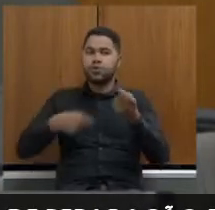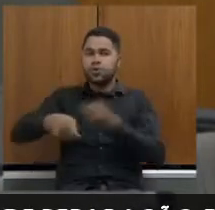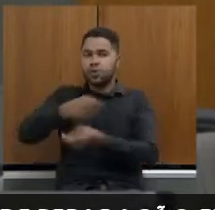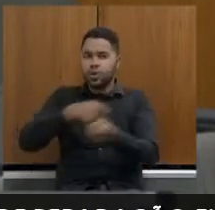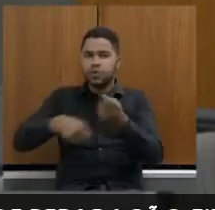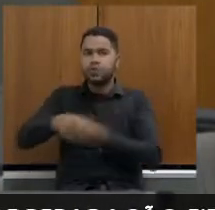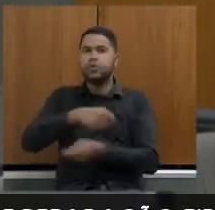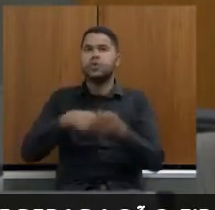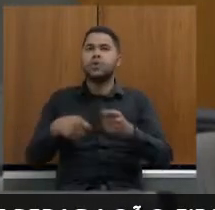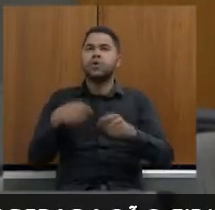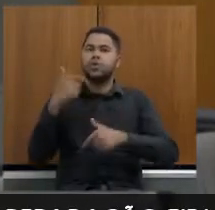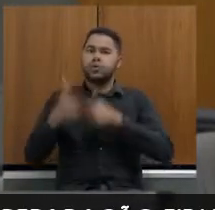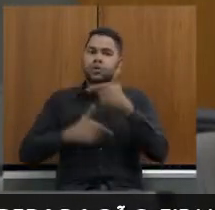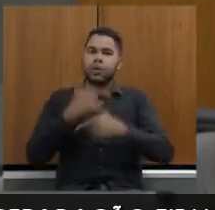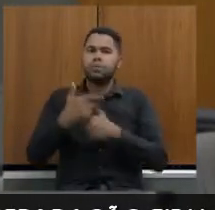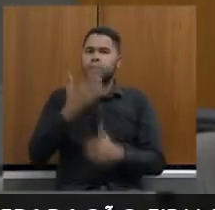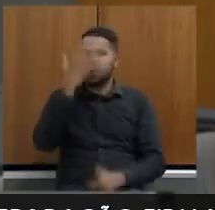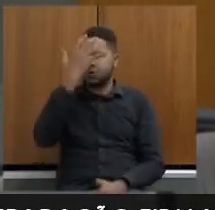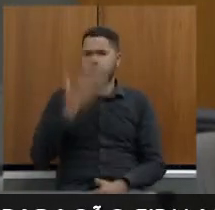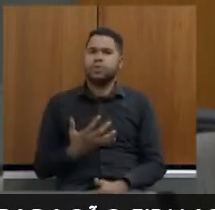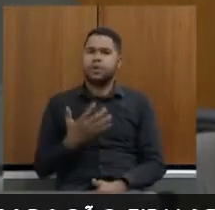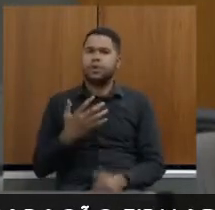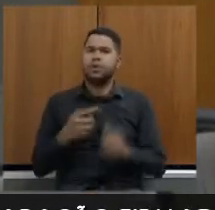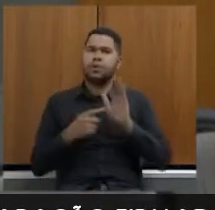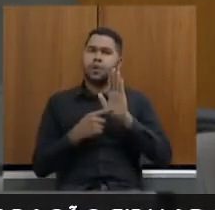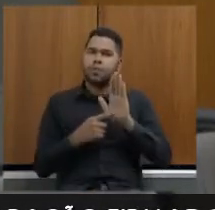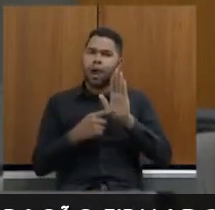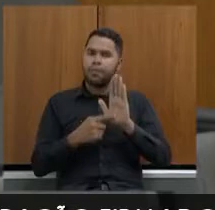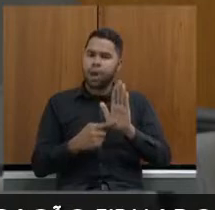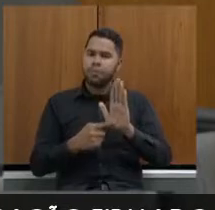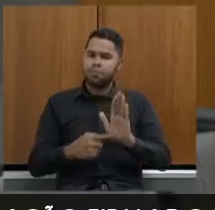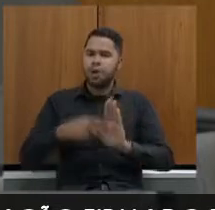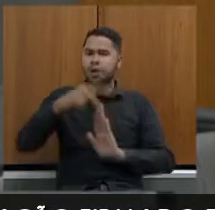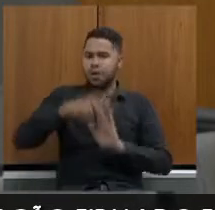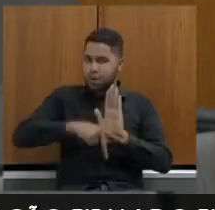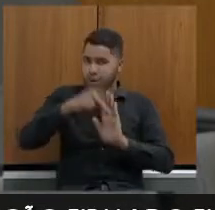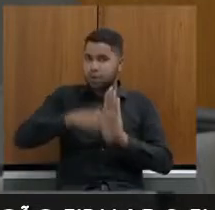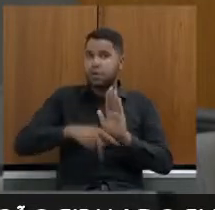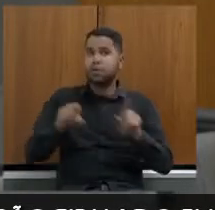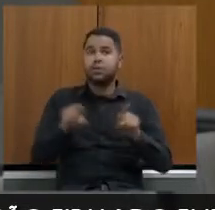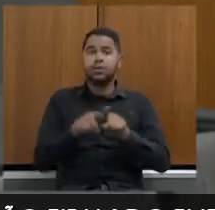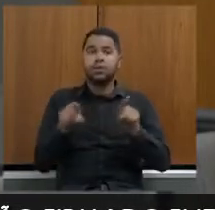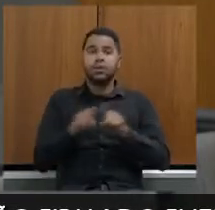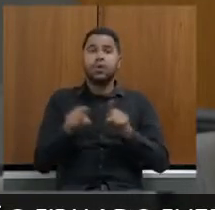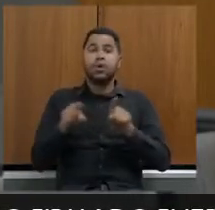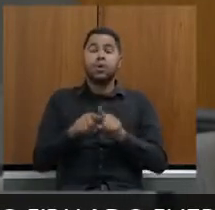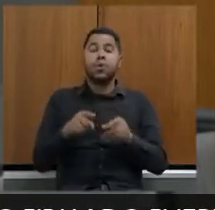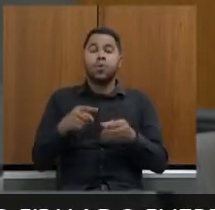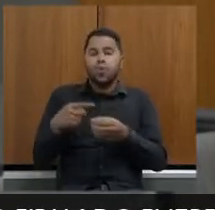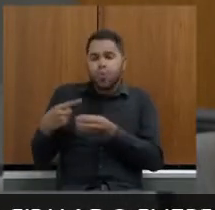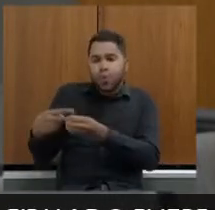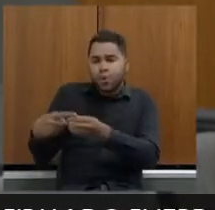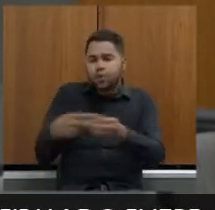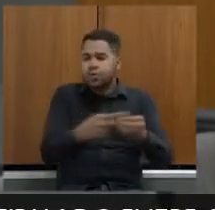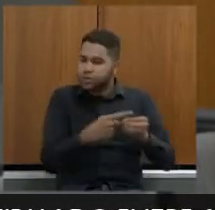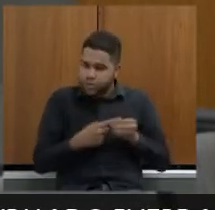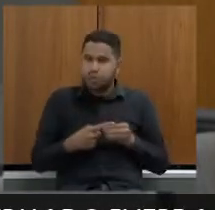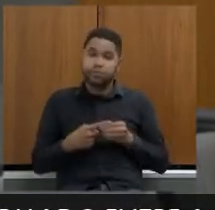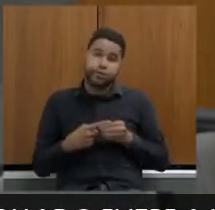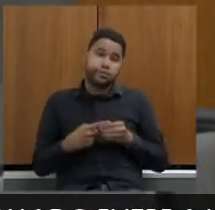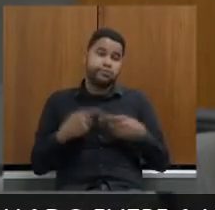fazendo um trabalho muito sério apresentando esse grande projeto e acho que os municípios tinham que estar